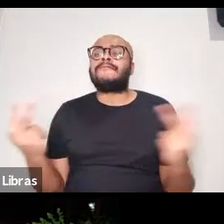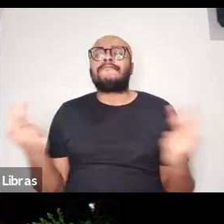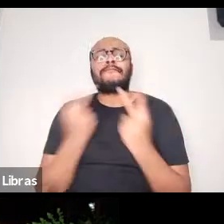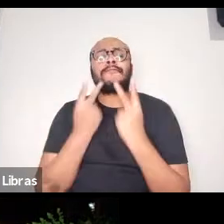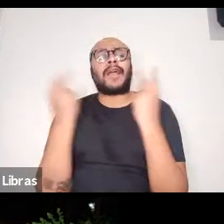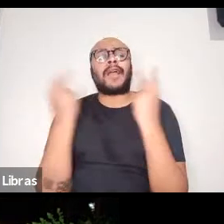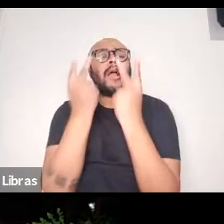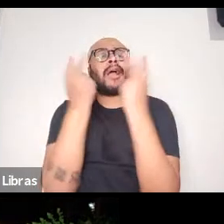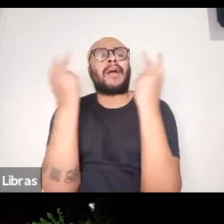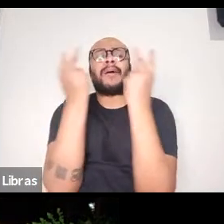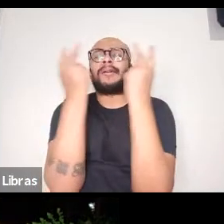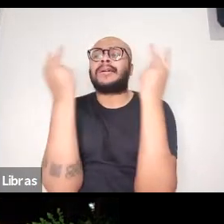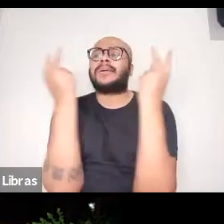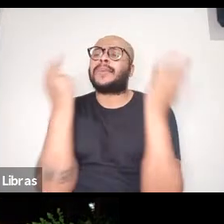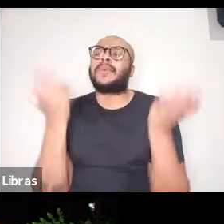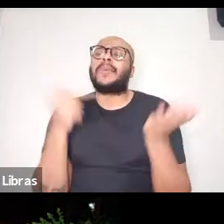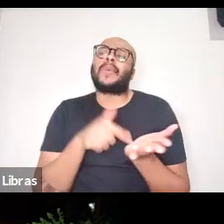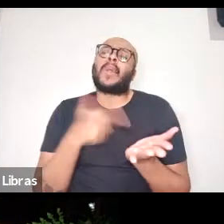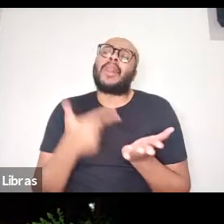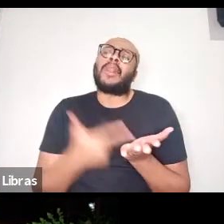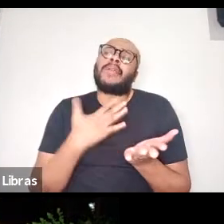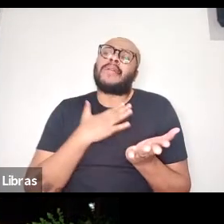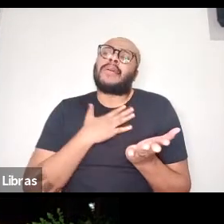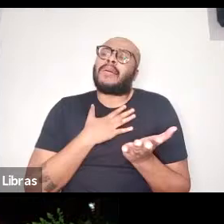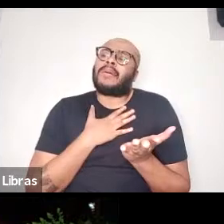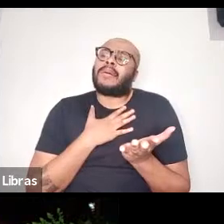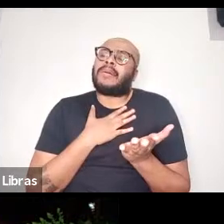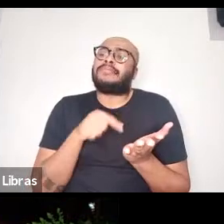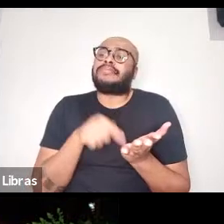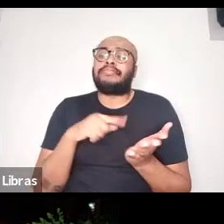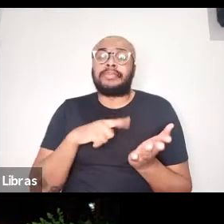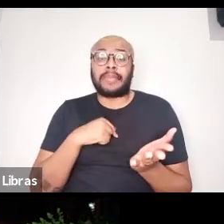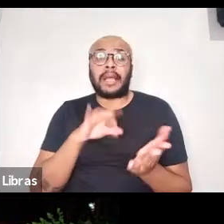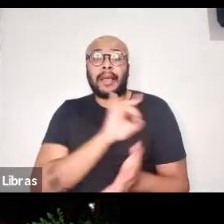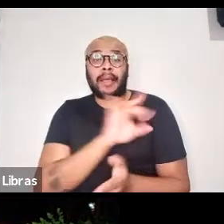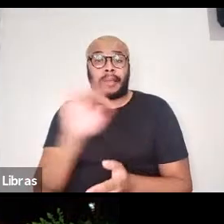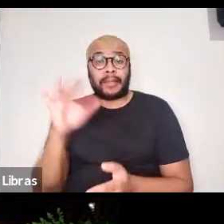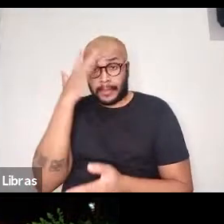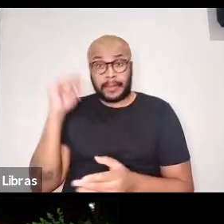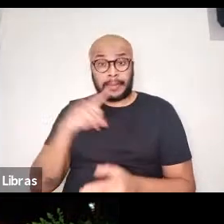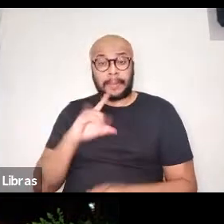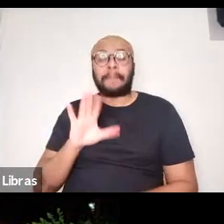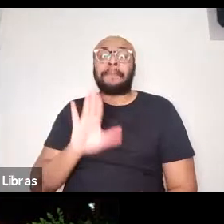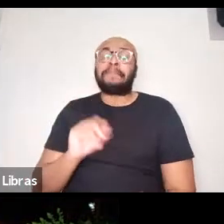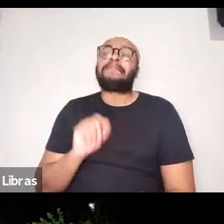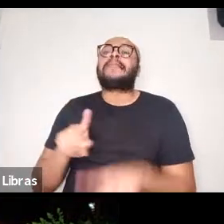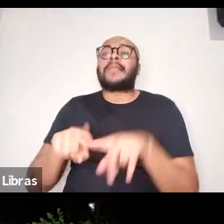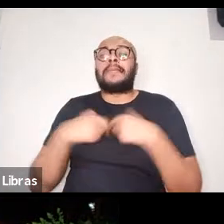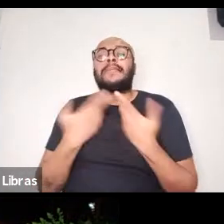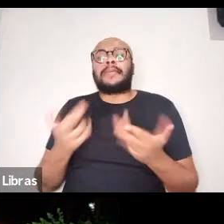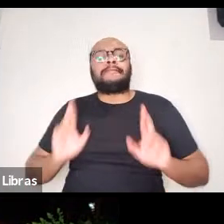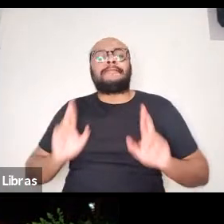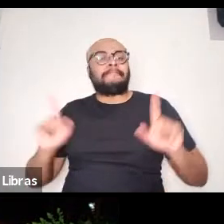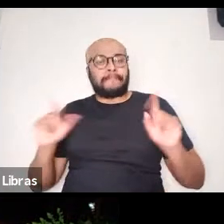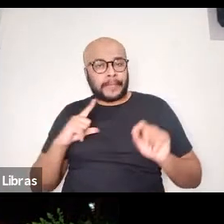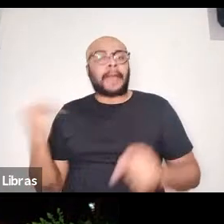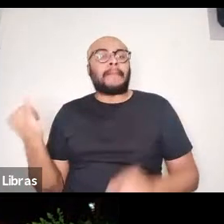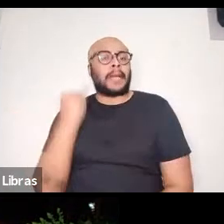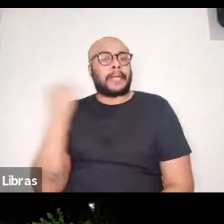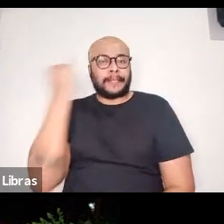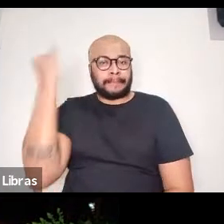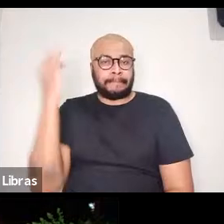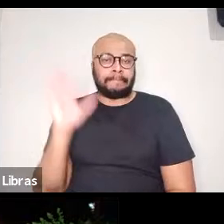expressivo para cada uma das pessoas que compõem a obra. Então, essa é uma dimensão importante.